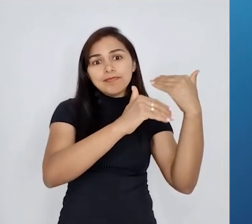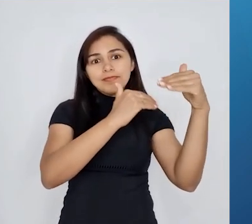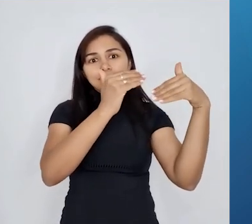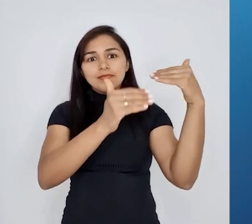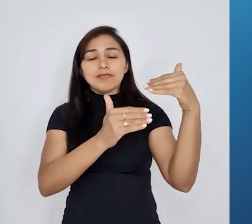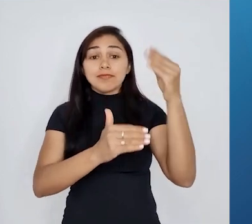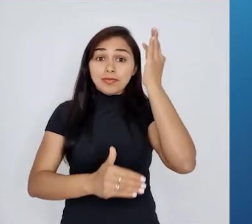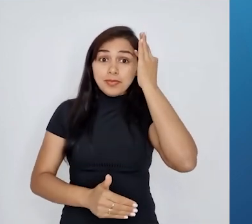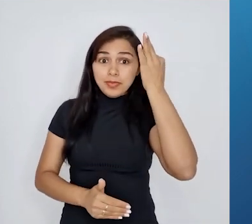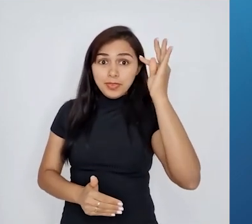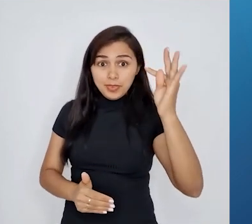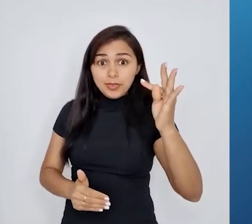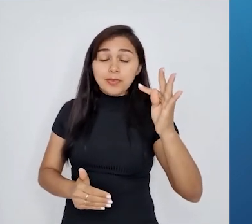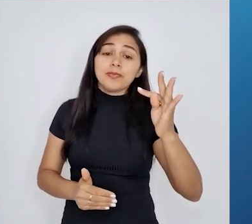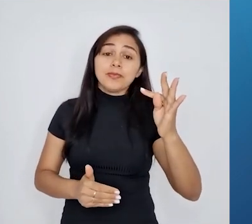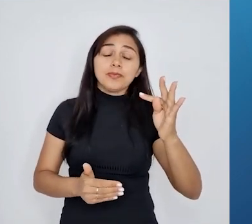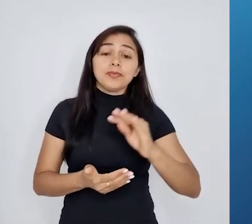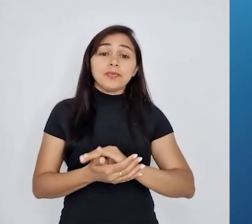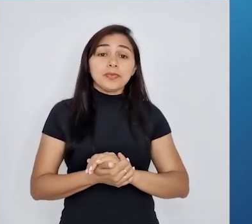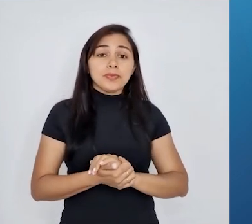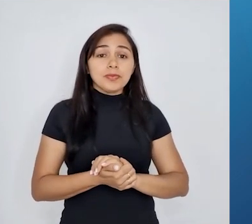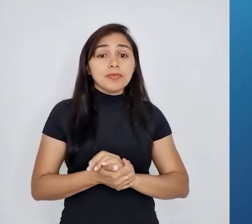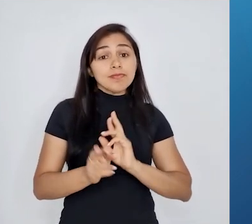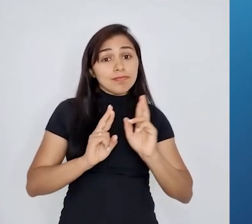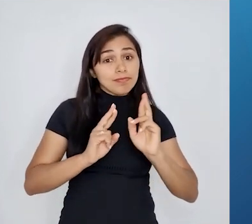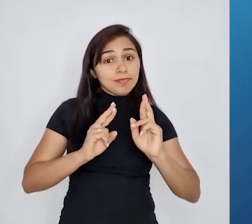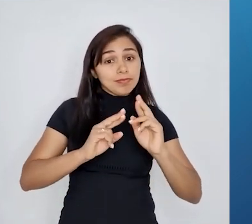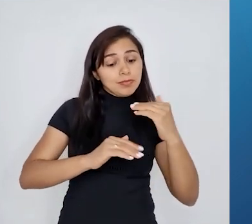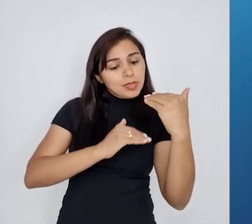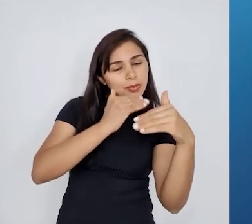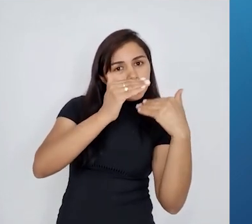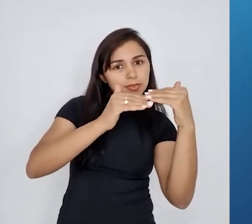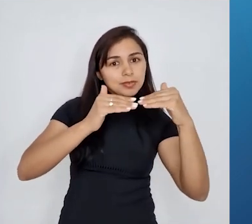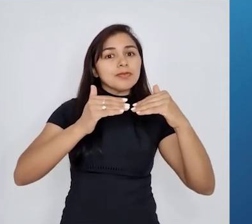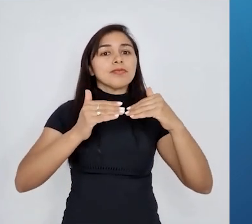das teorias que estão relacionadas ao evolucionismo.